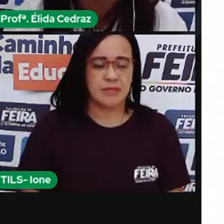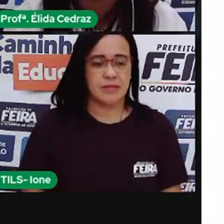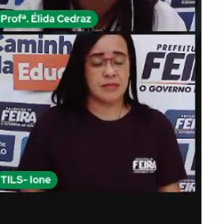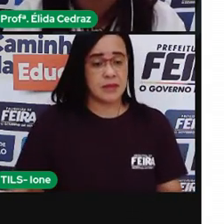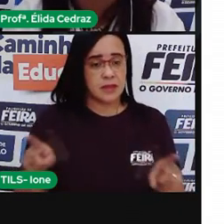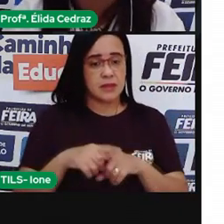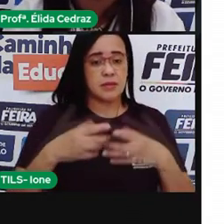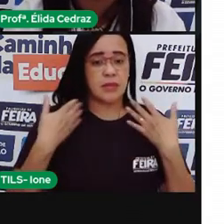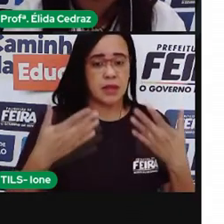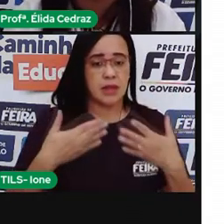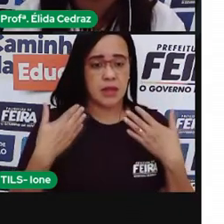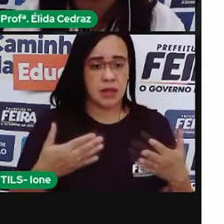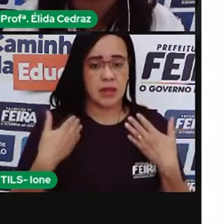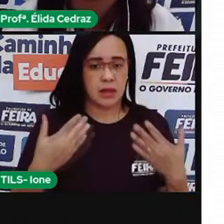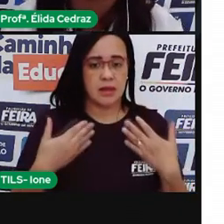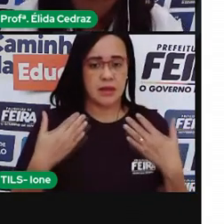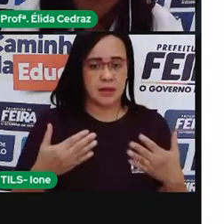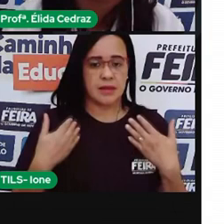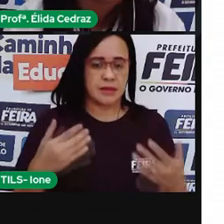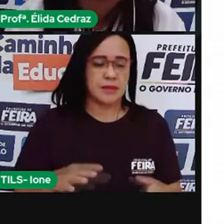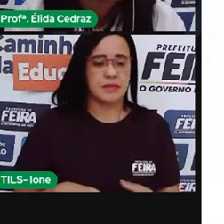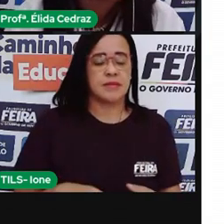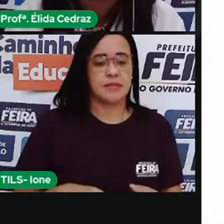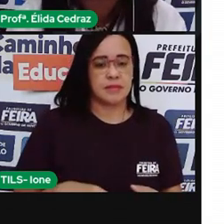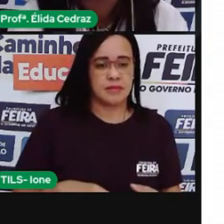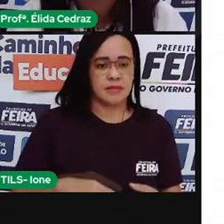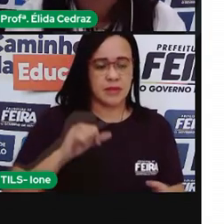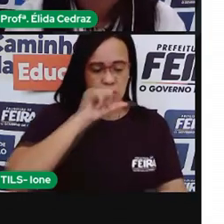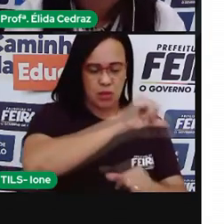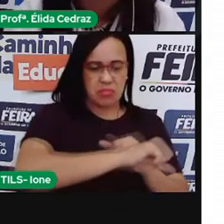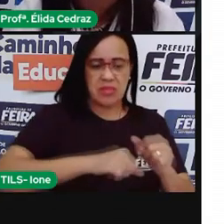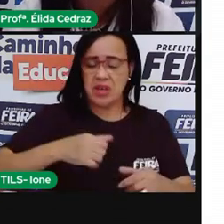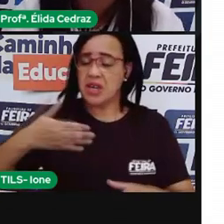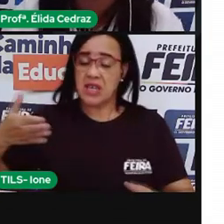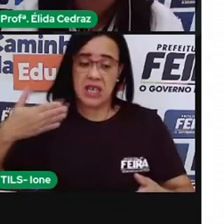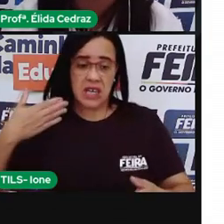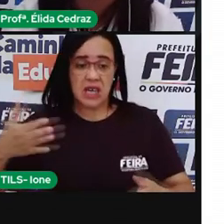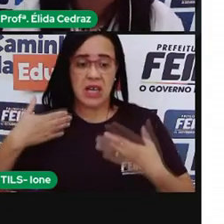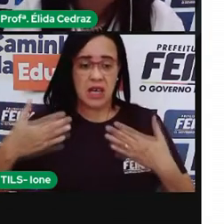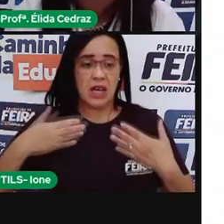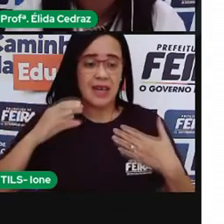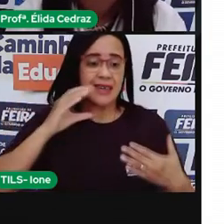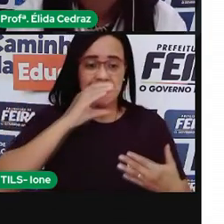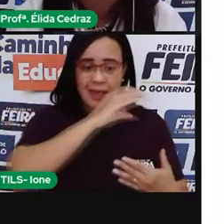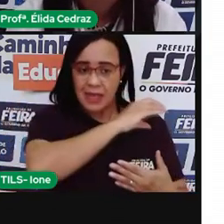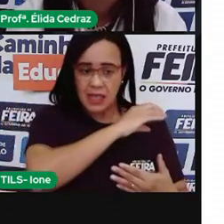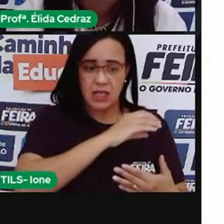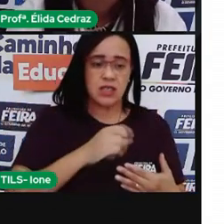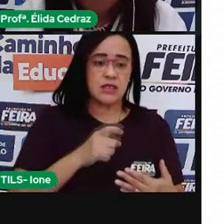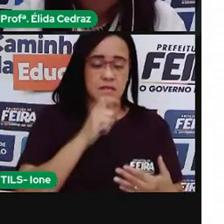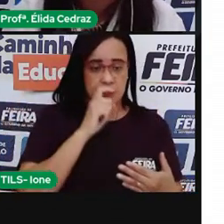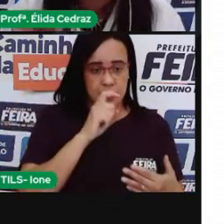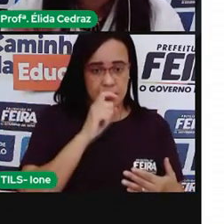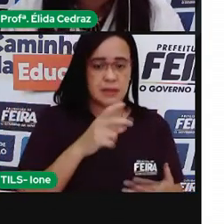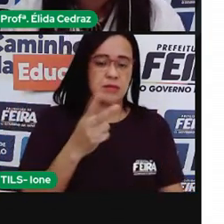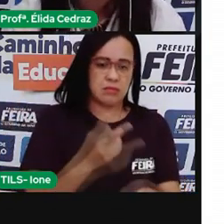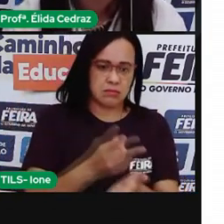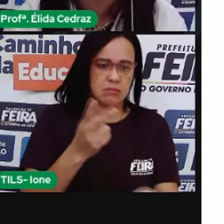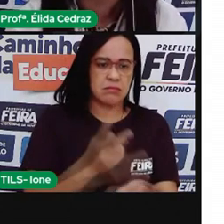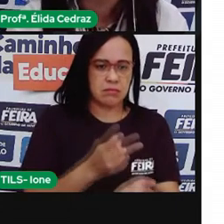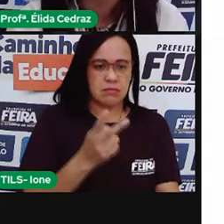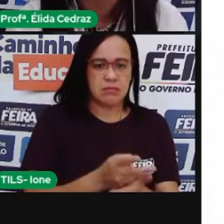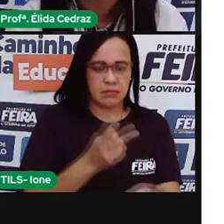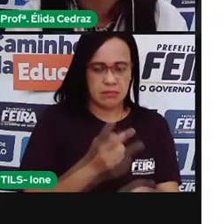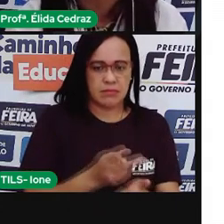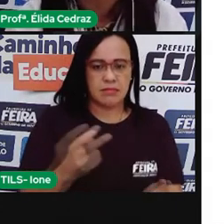O clima é tropical e tropical de altitude. Isso significa que o clima é o mesmo. Só que